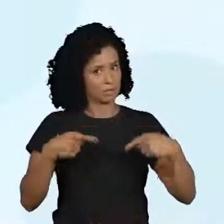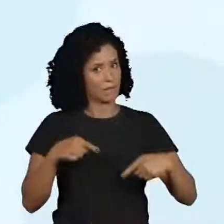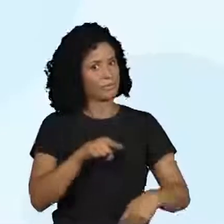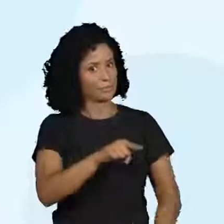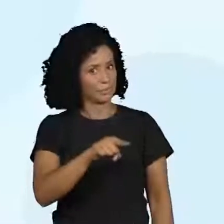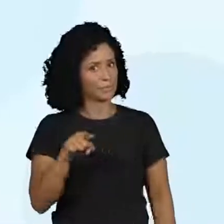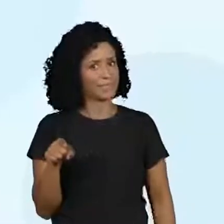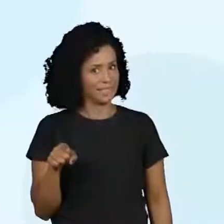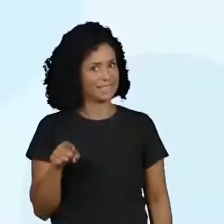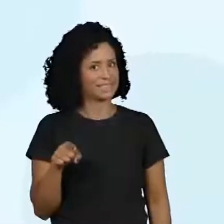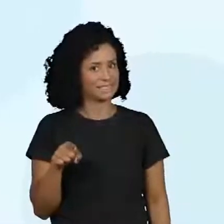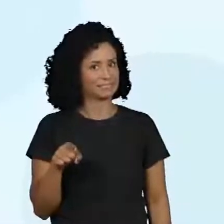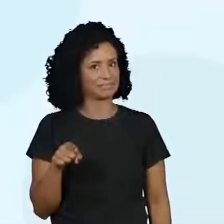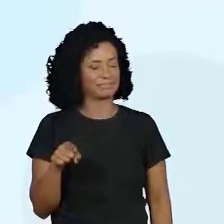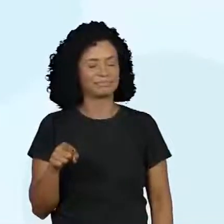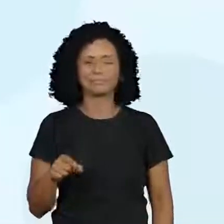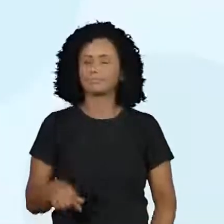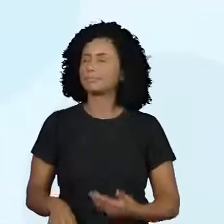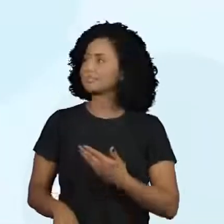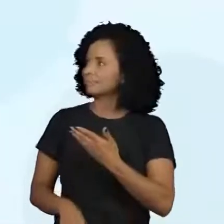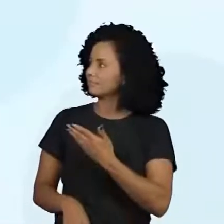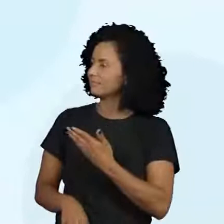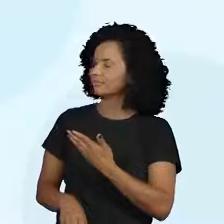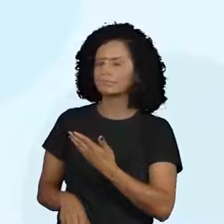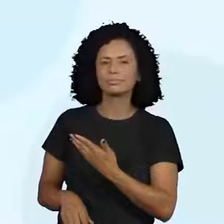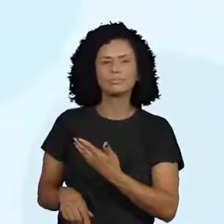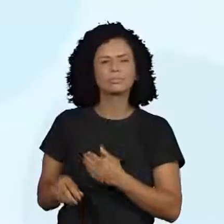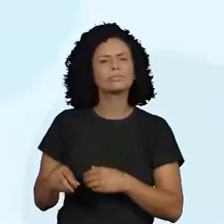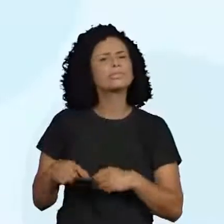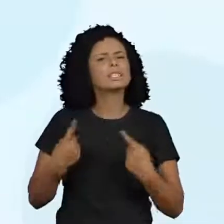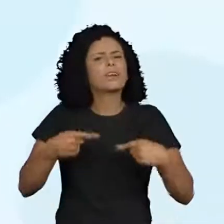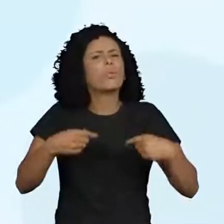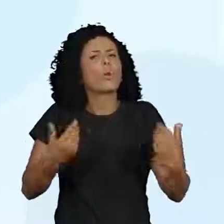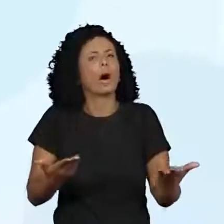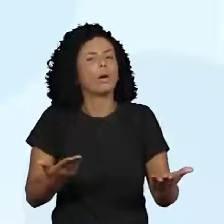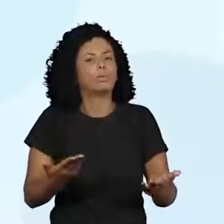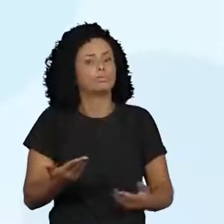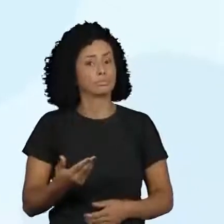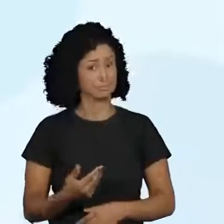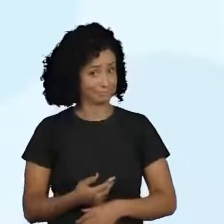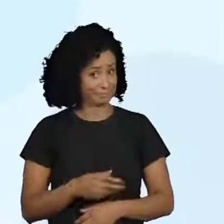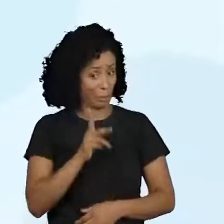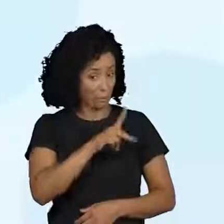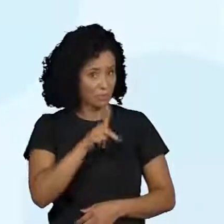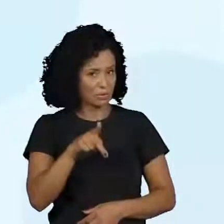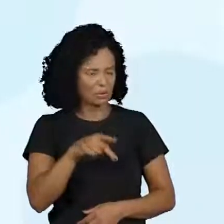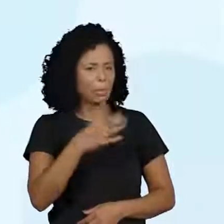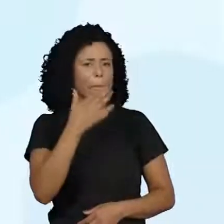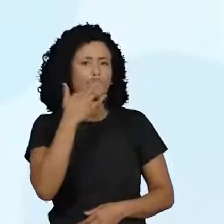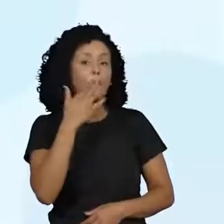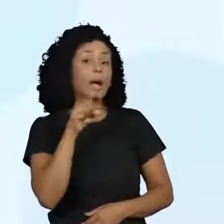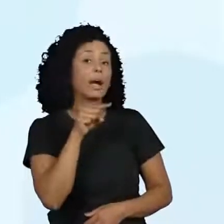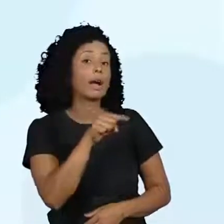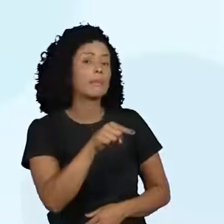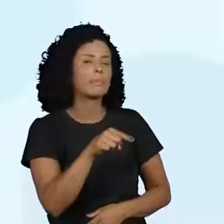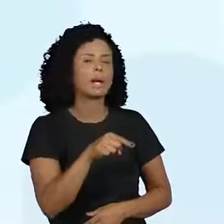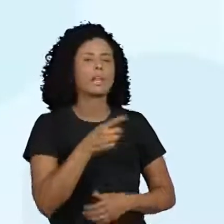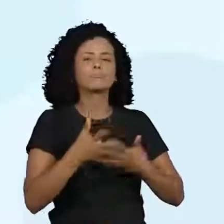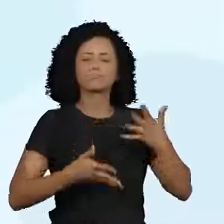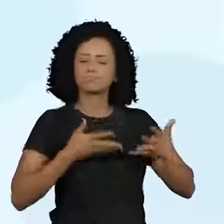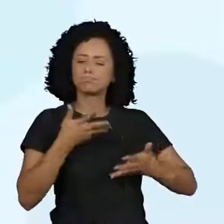aí para vocês. Que desafio? Peça para o seu professor ditar para vocês